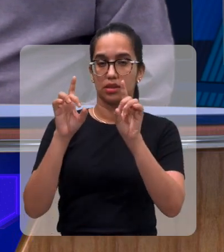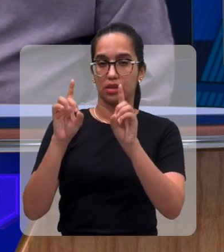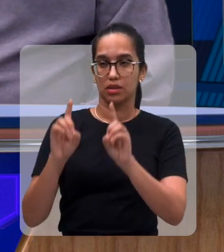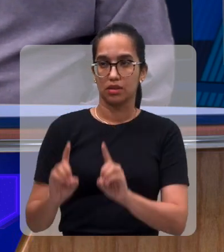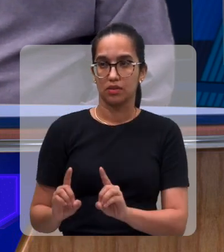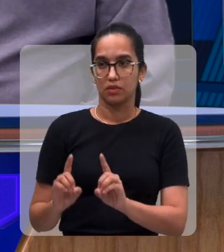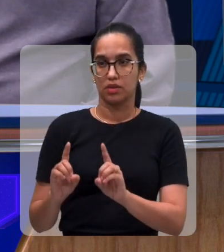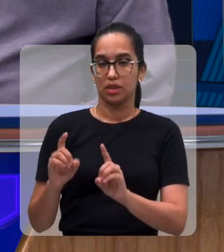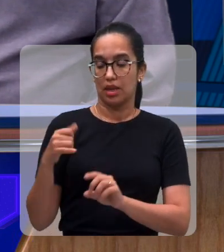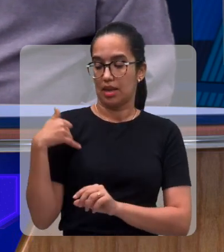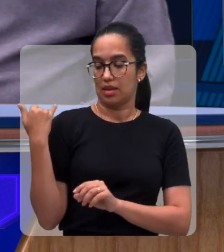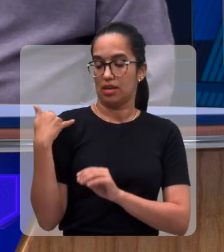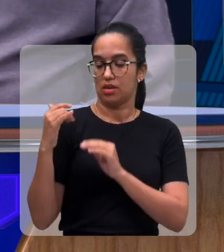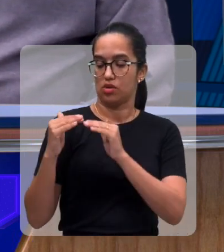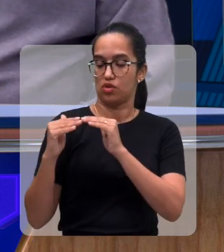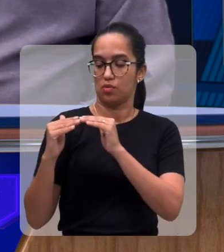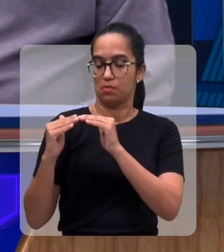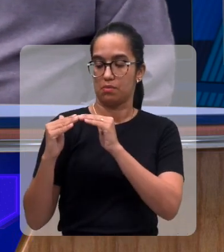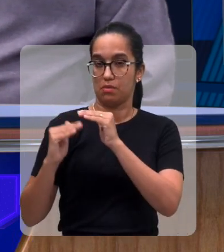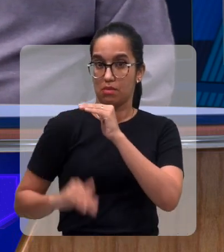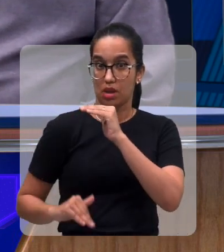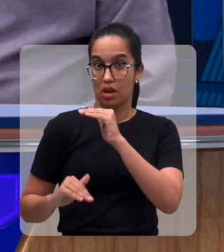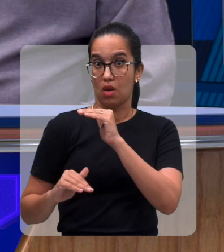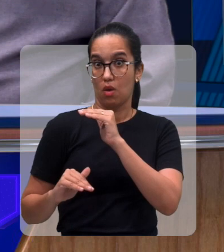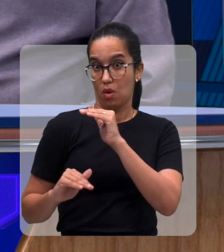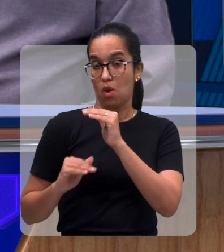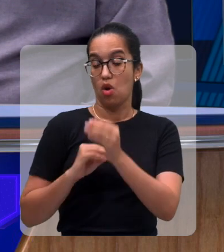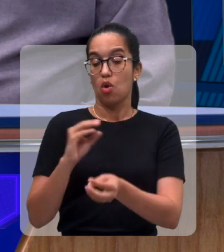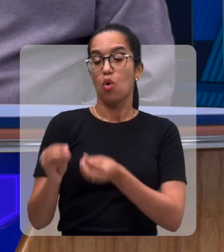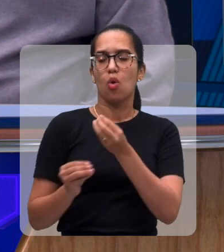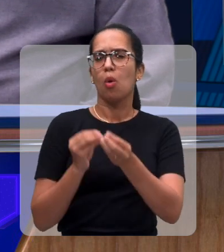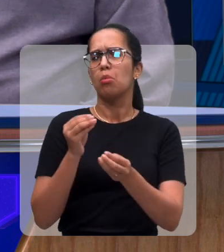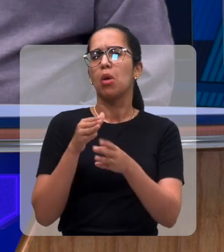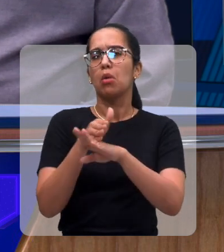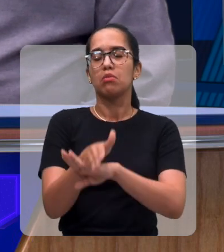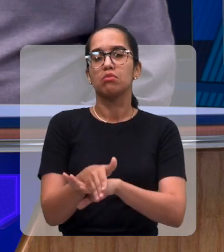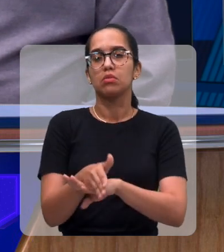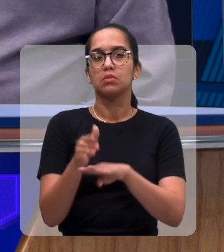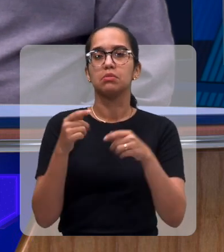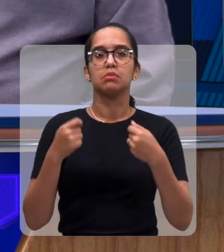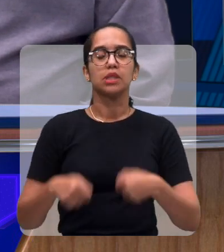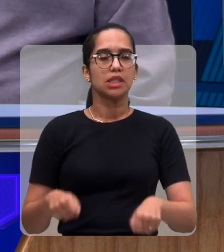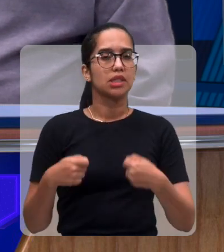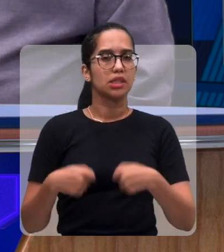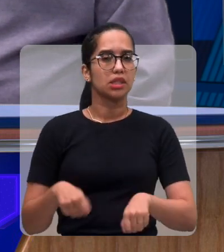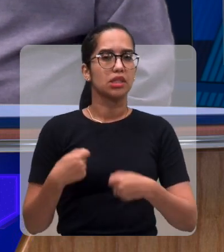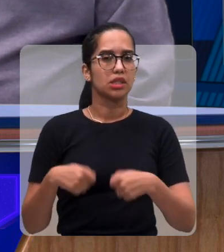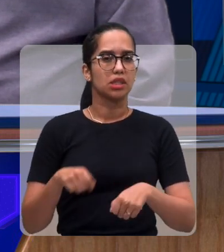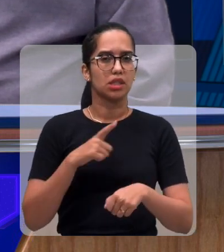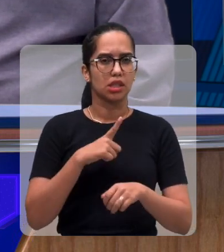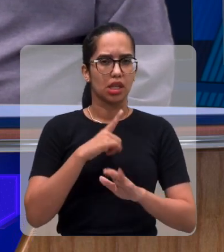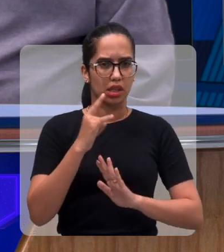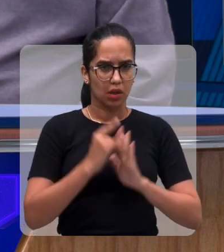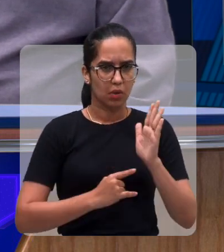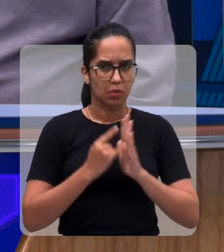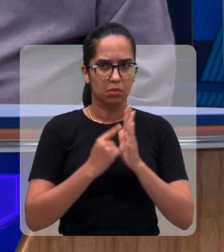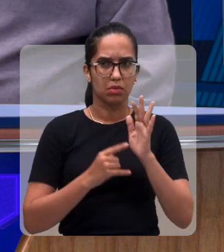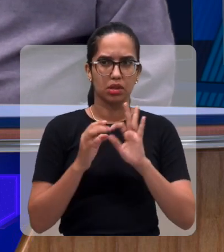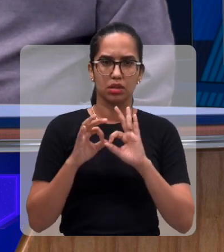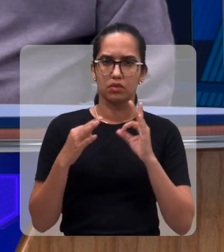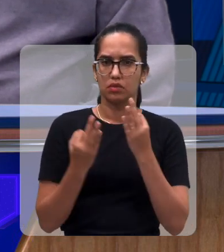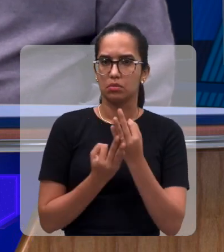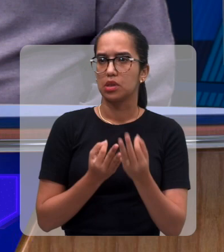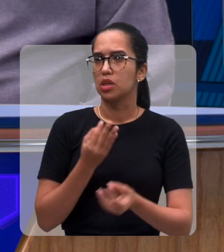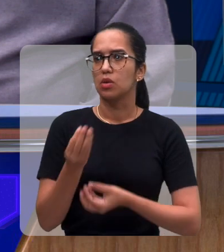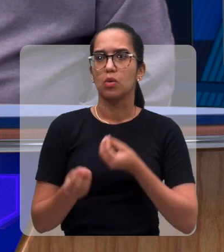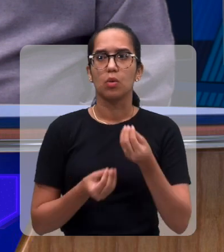menor de idade, de que forma eles poderão participar? Terão que ter alguma declaração da família?